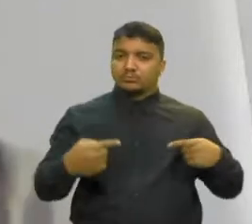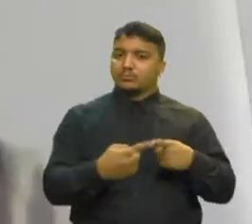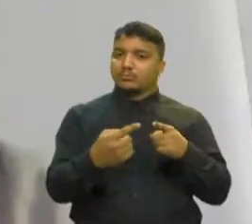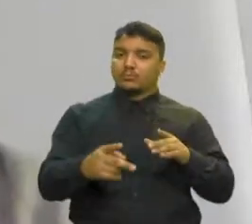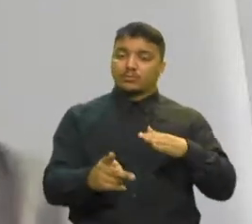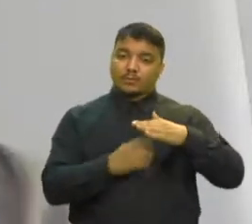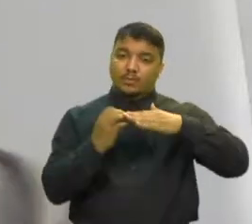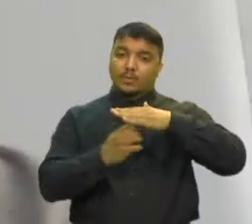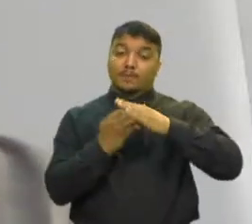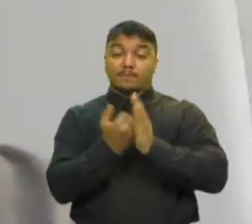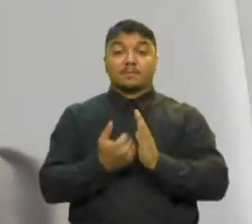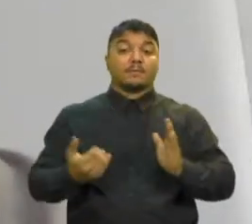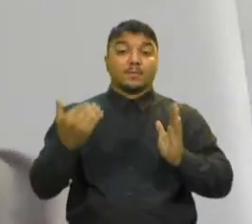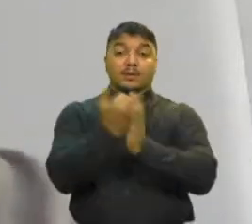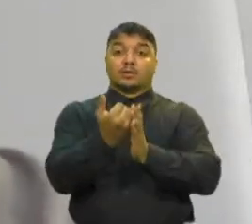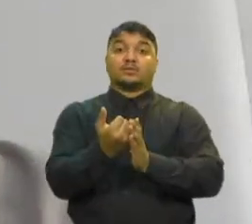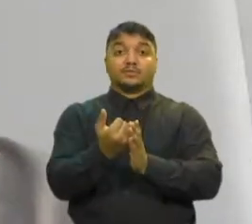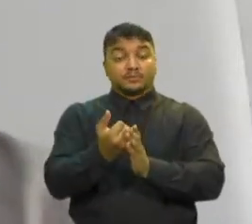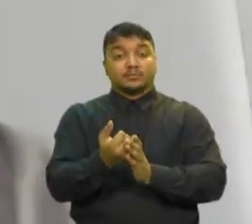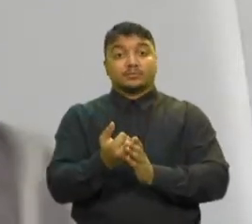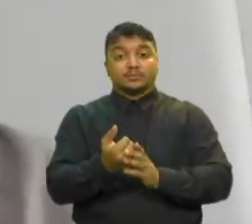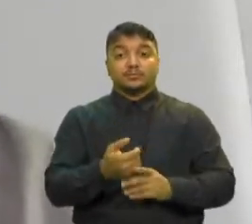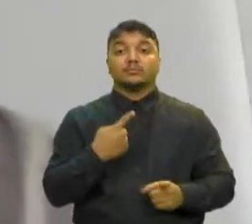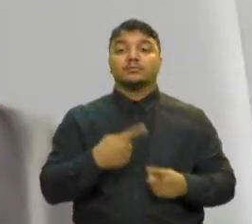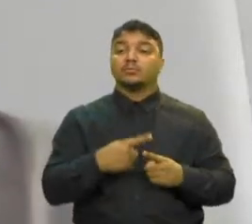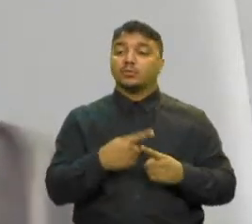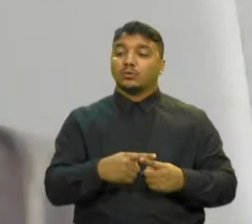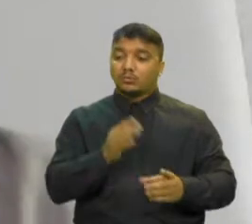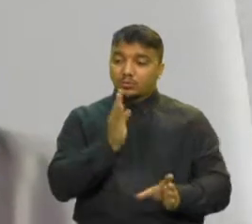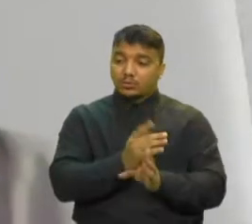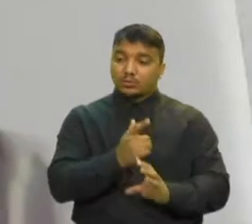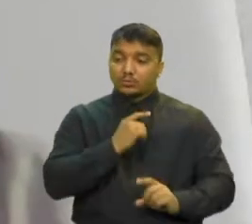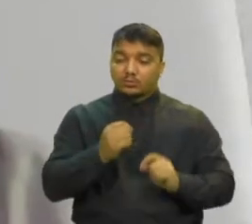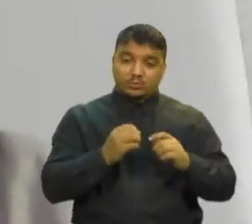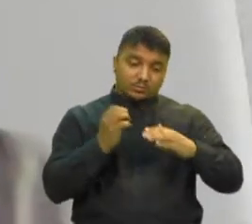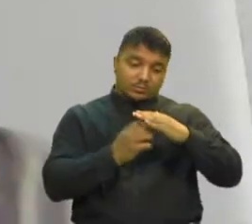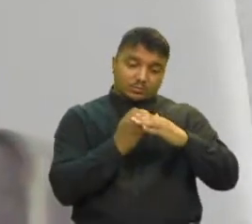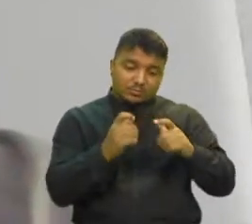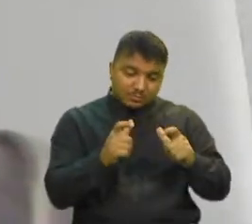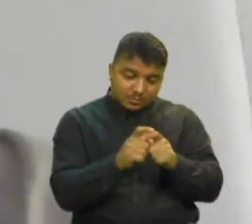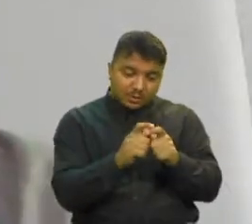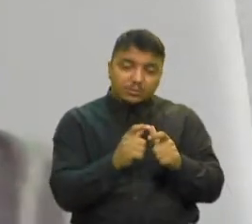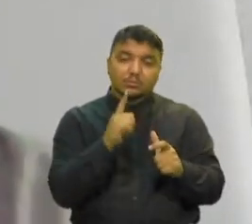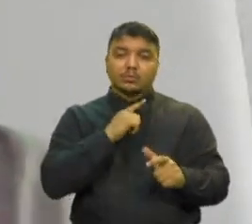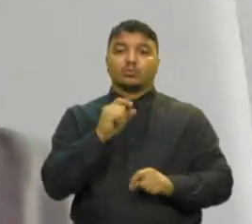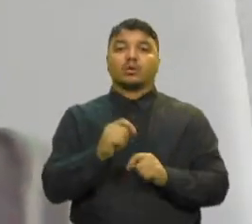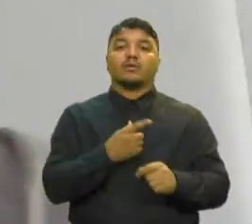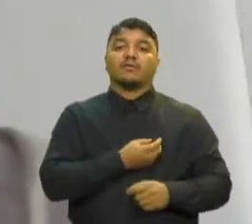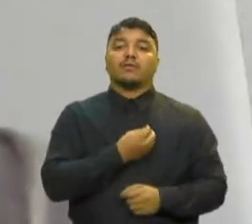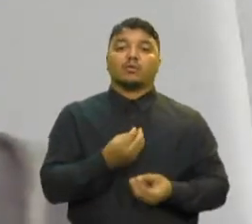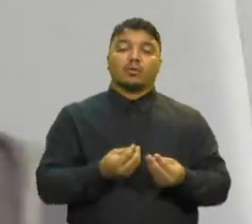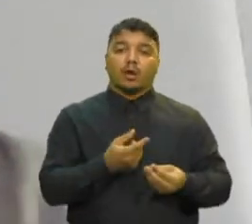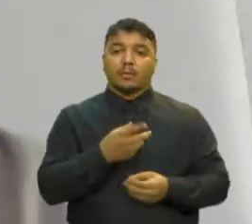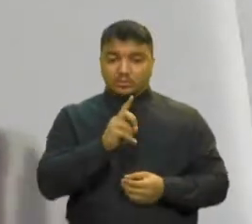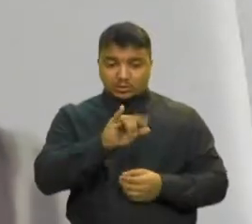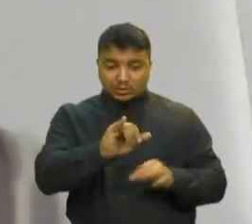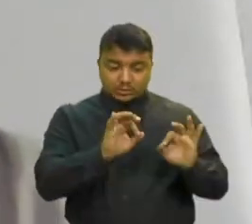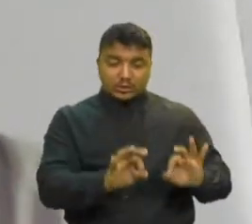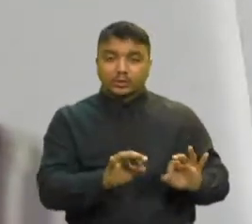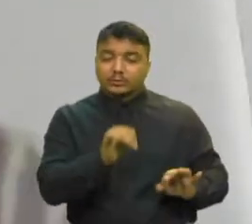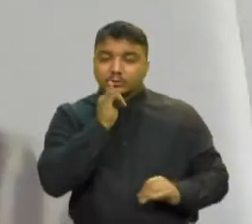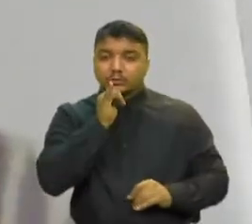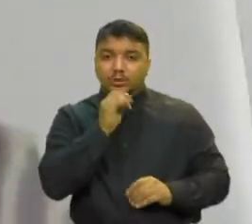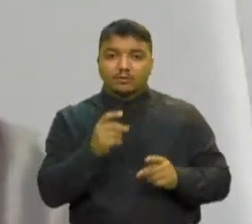agravou bastante Porque a micro e pequena empresa, ela sobrevive naquele dia Tipo, ela